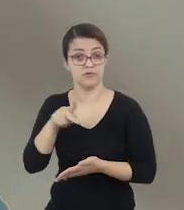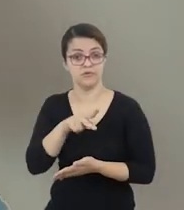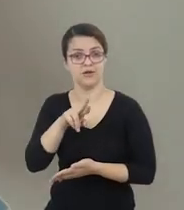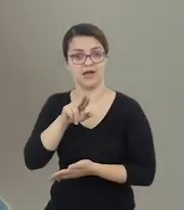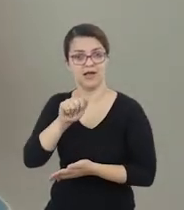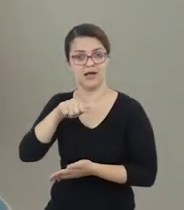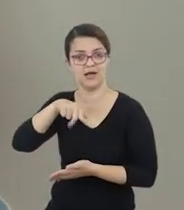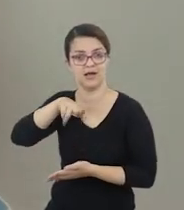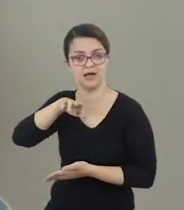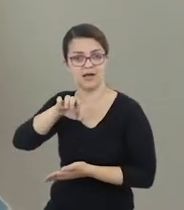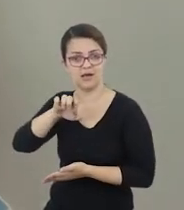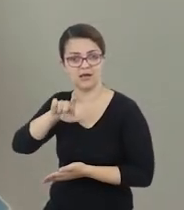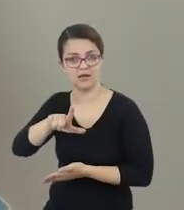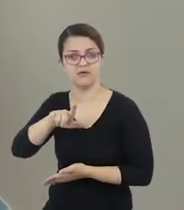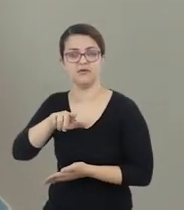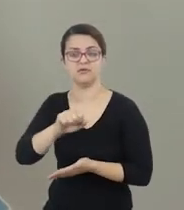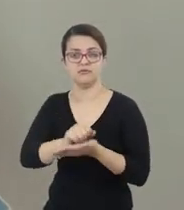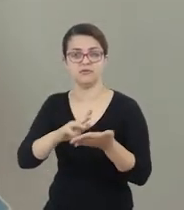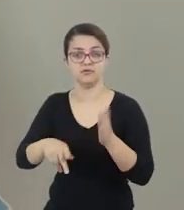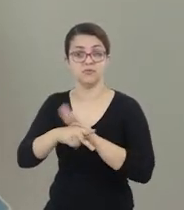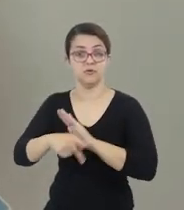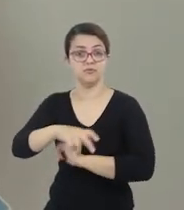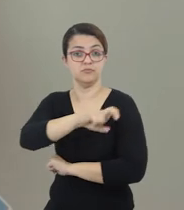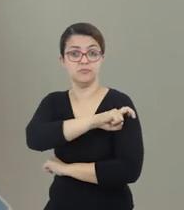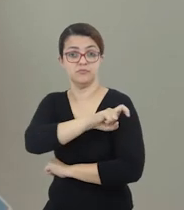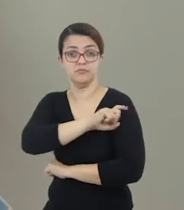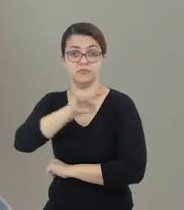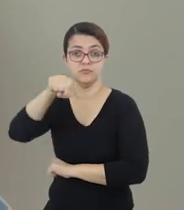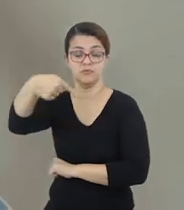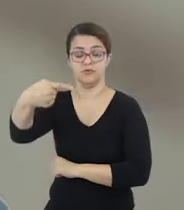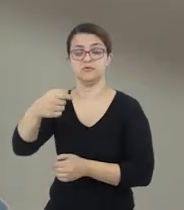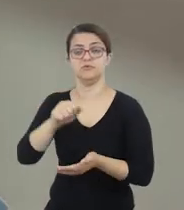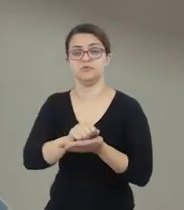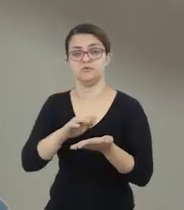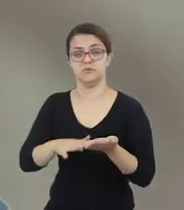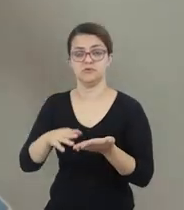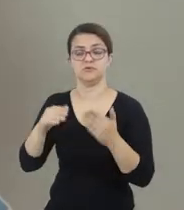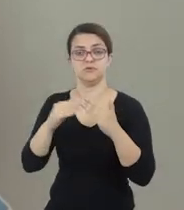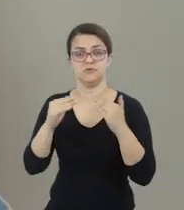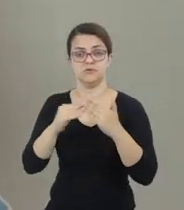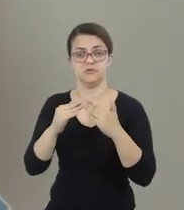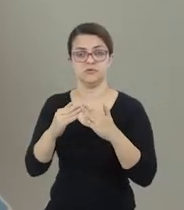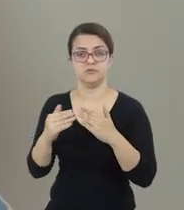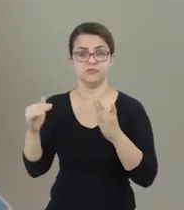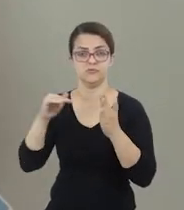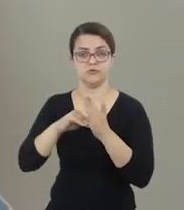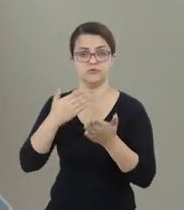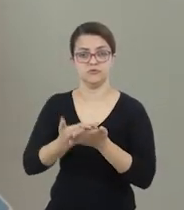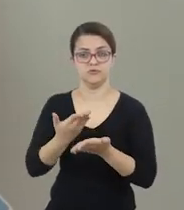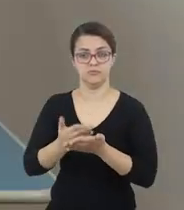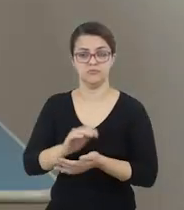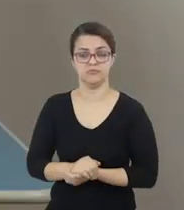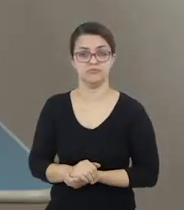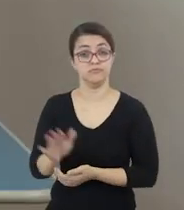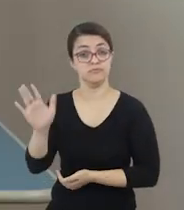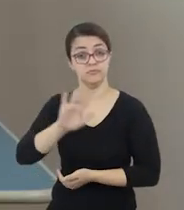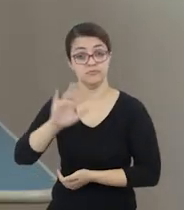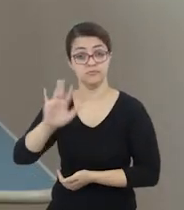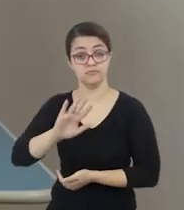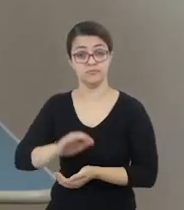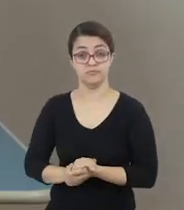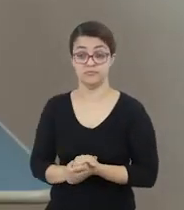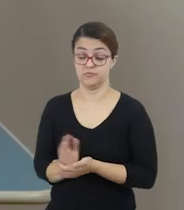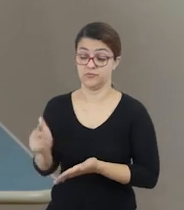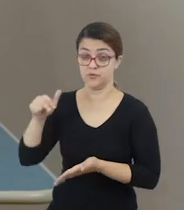as atividades do quinto ano. Aguardem! E vejo vocês na próxima Lição de Casa. See you in the next video! Olá,